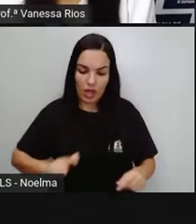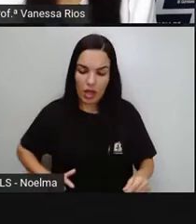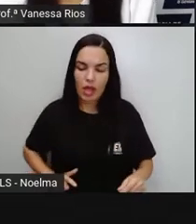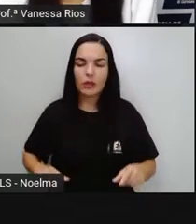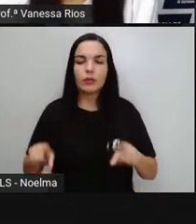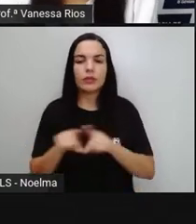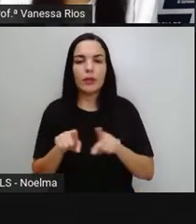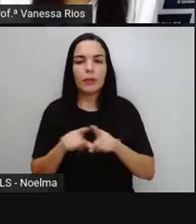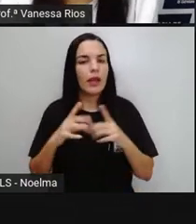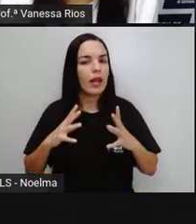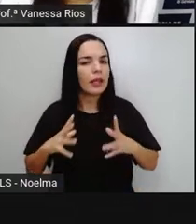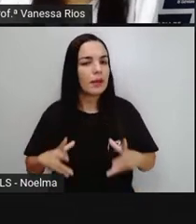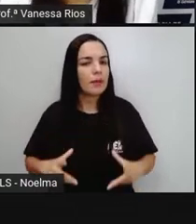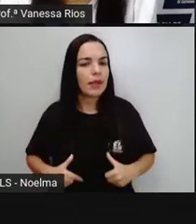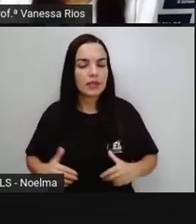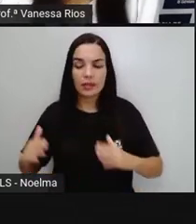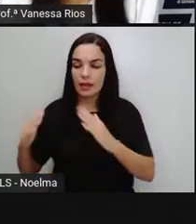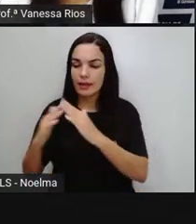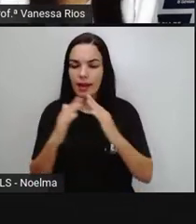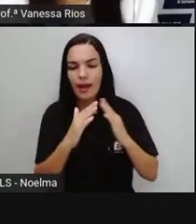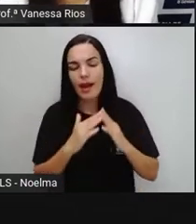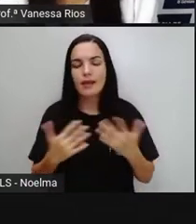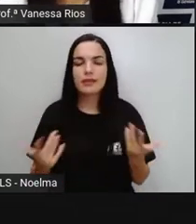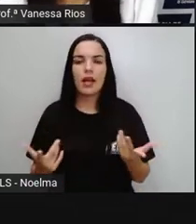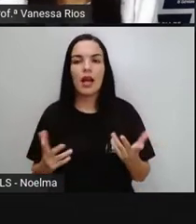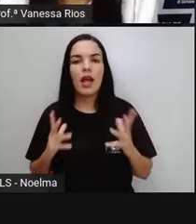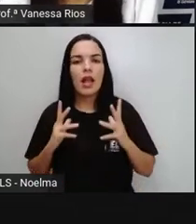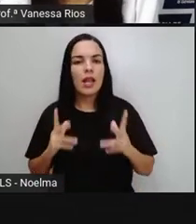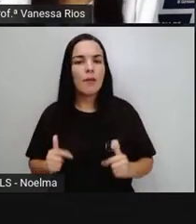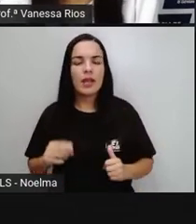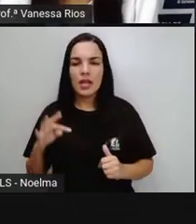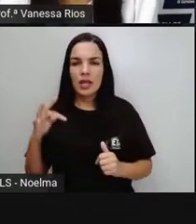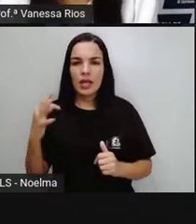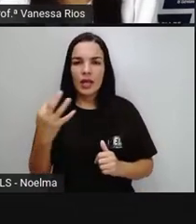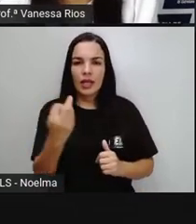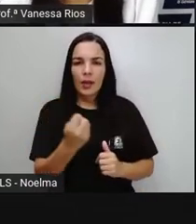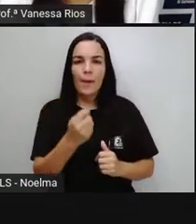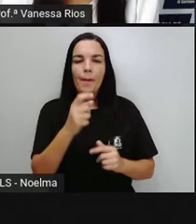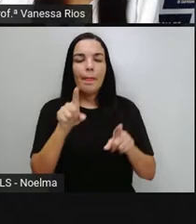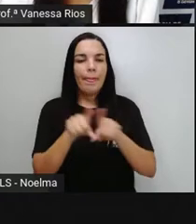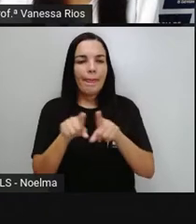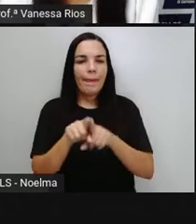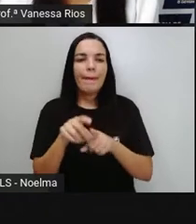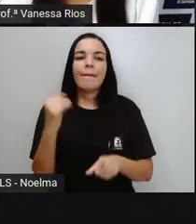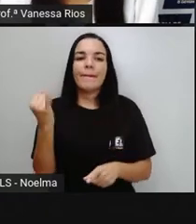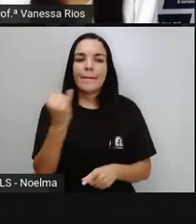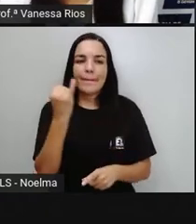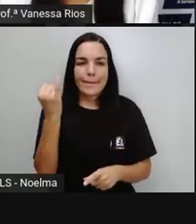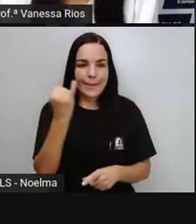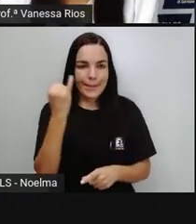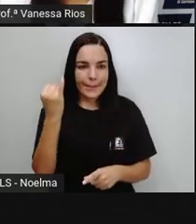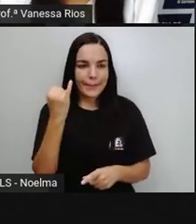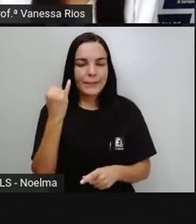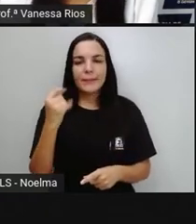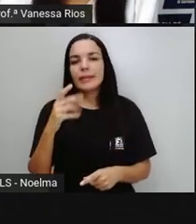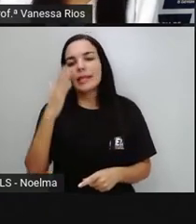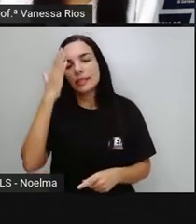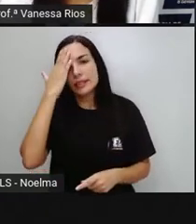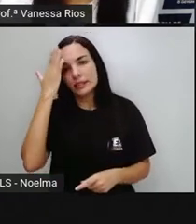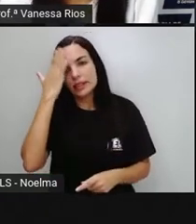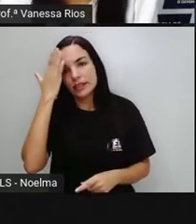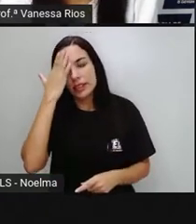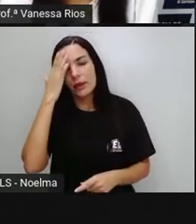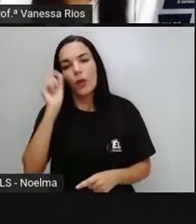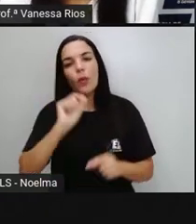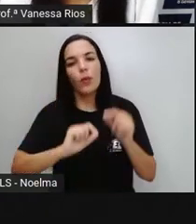Também Sobre a higiene Dos ambientes E aí é importante A gente perceber O quanto A higiene Dos alimentos É uma ação Que precisa